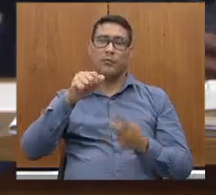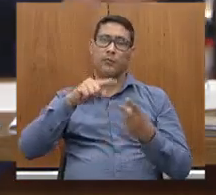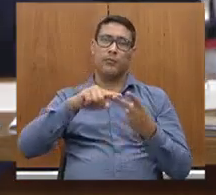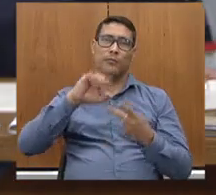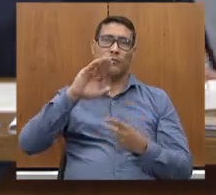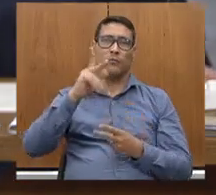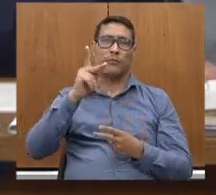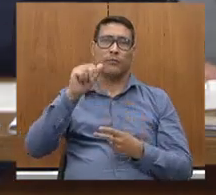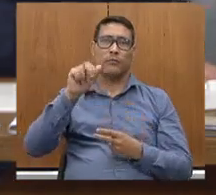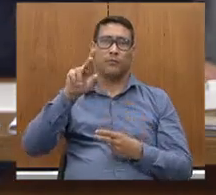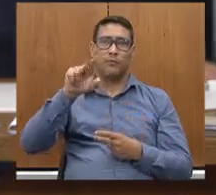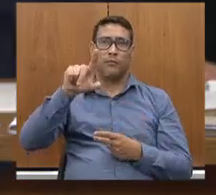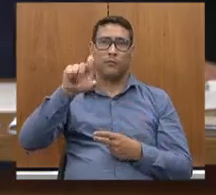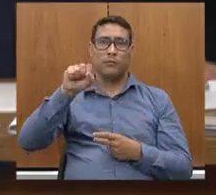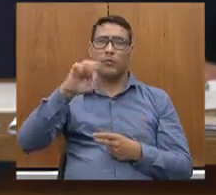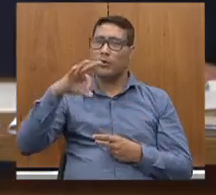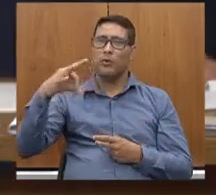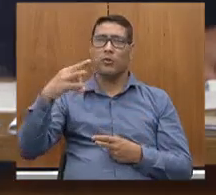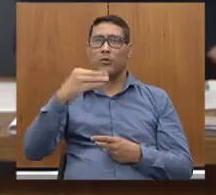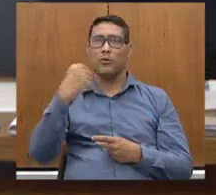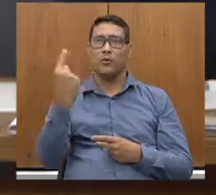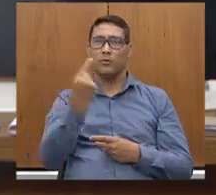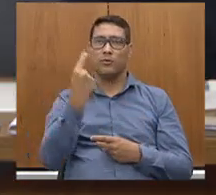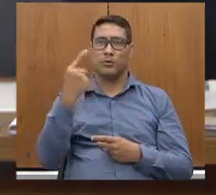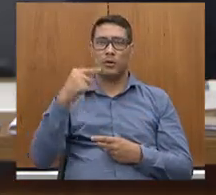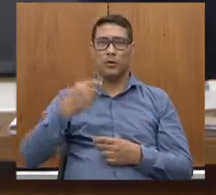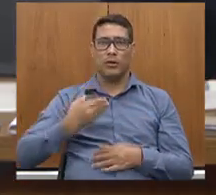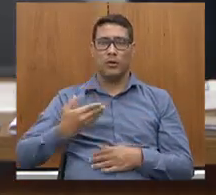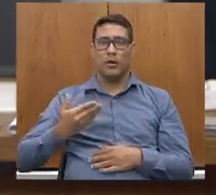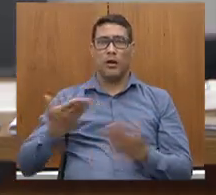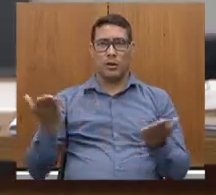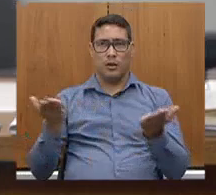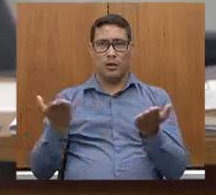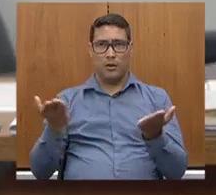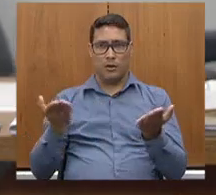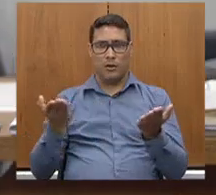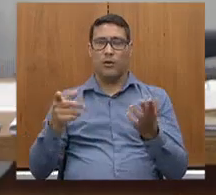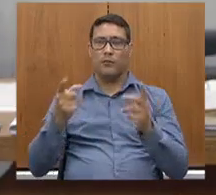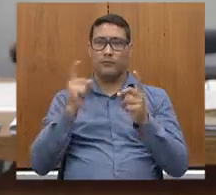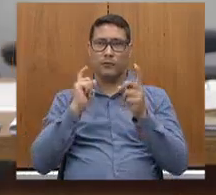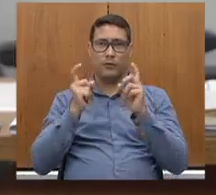todos os colegas que estão aí conosco nessa importante reunião.